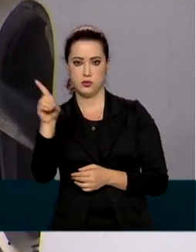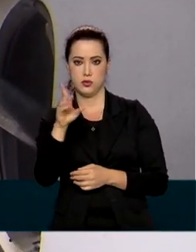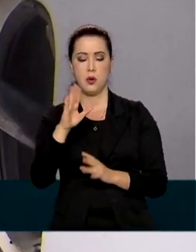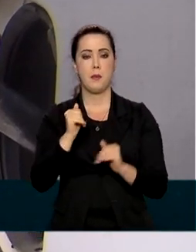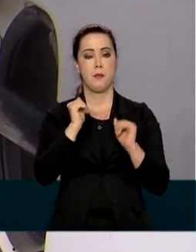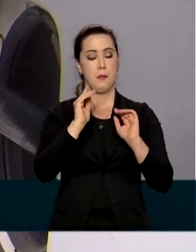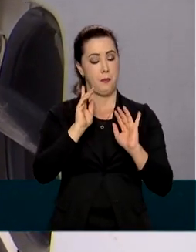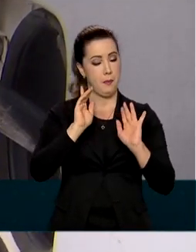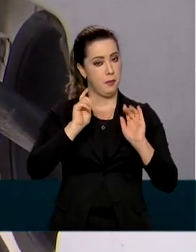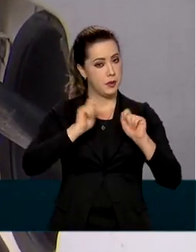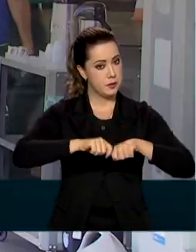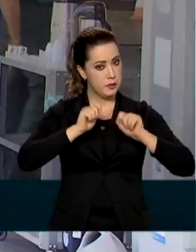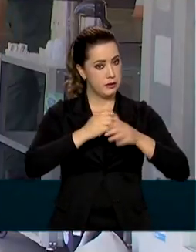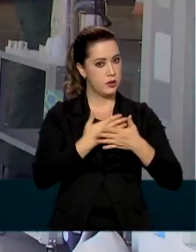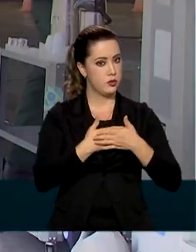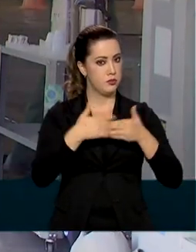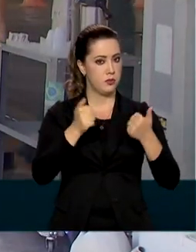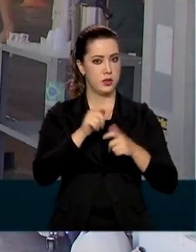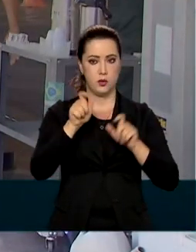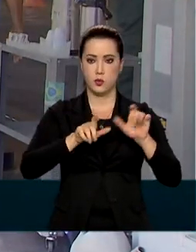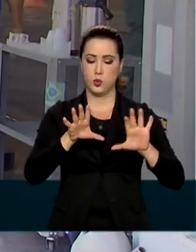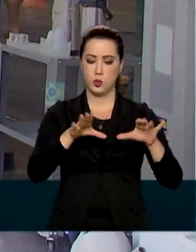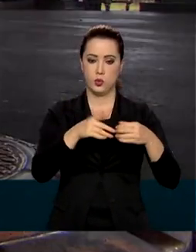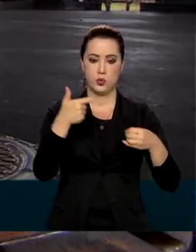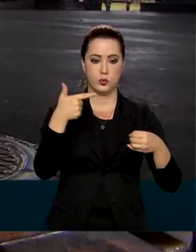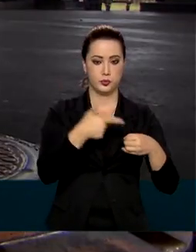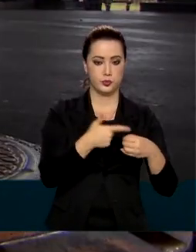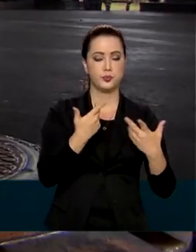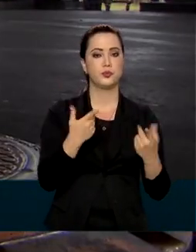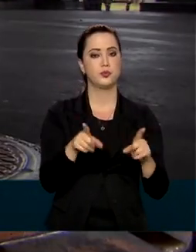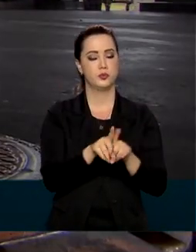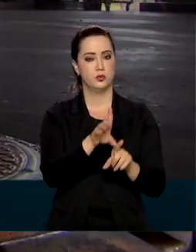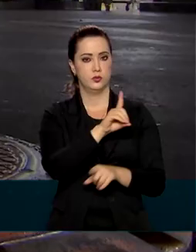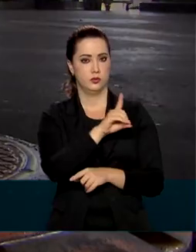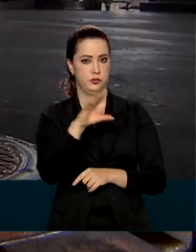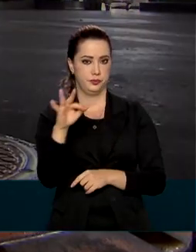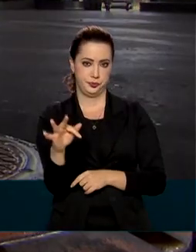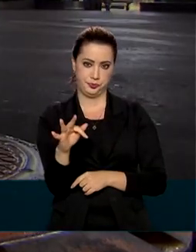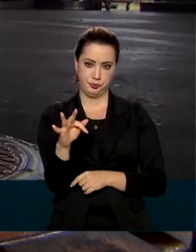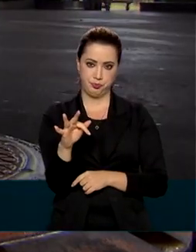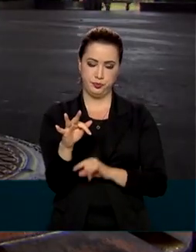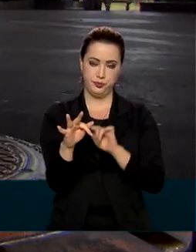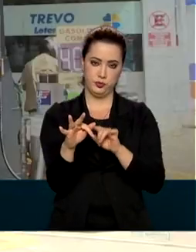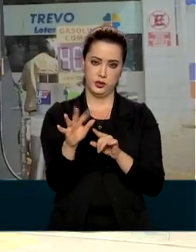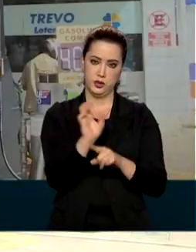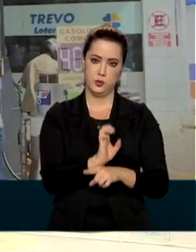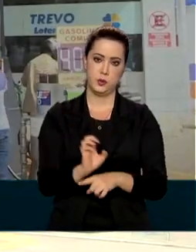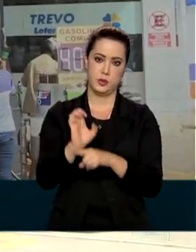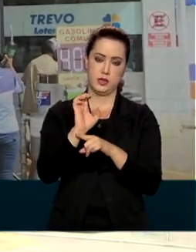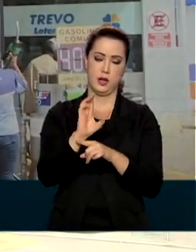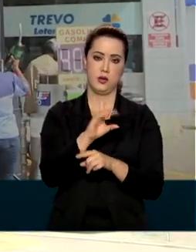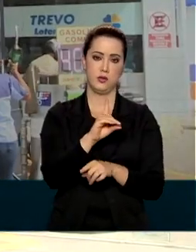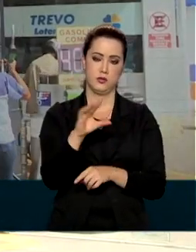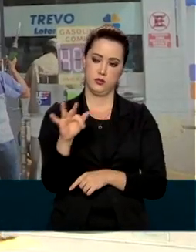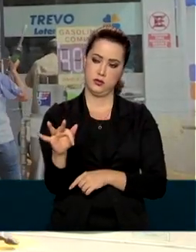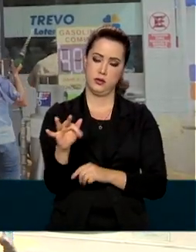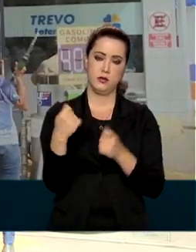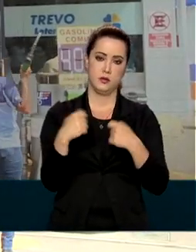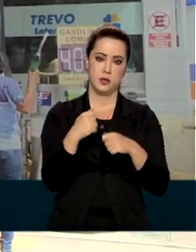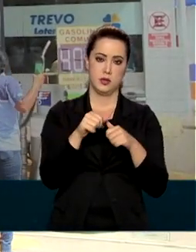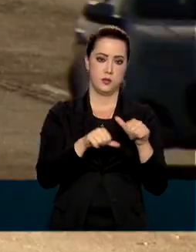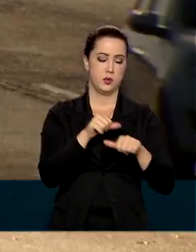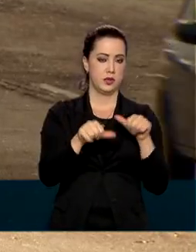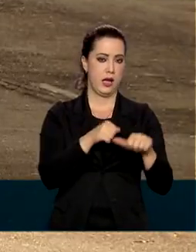dar mais previsibilidade para o setor. Estados e Distrito Federal terão que disciplinar essa